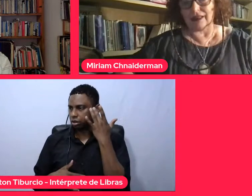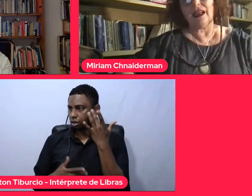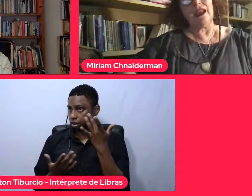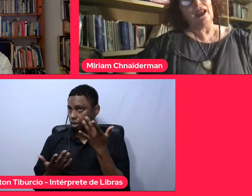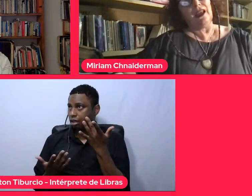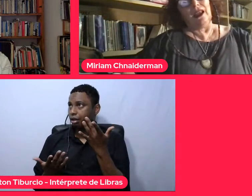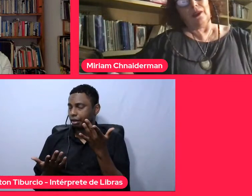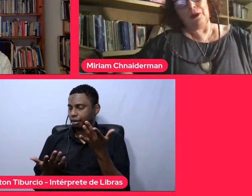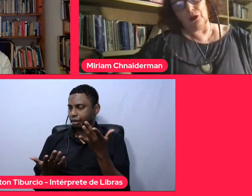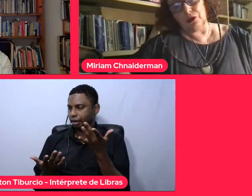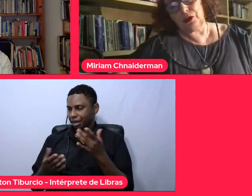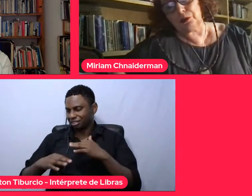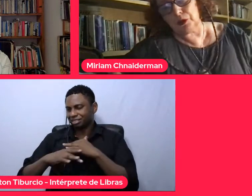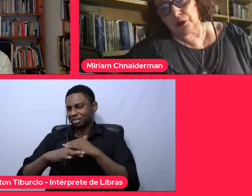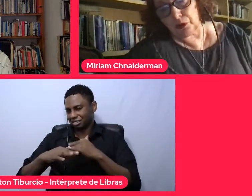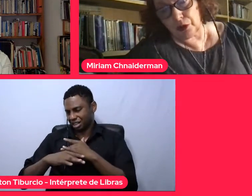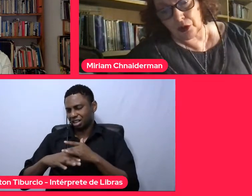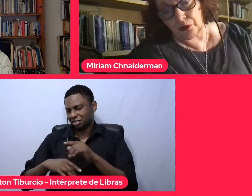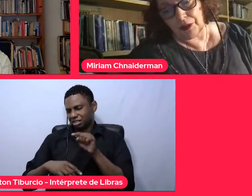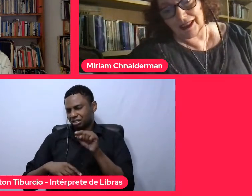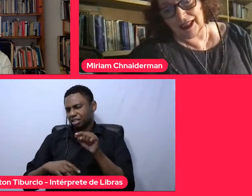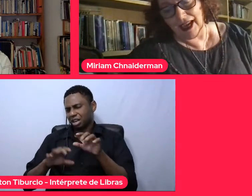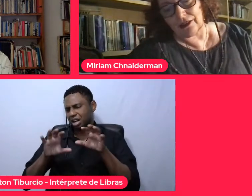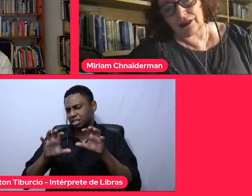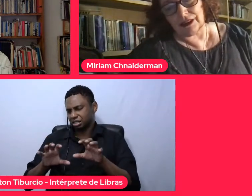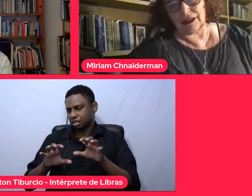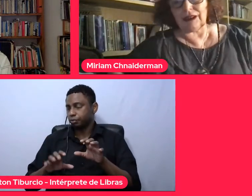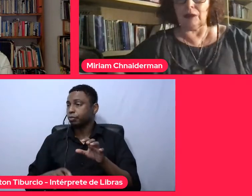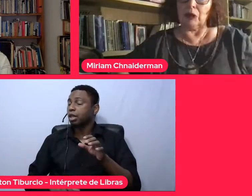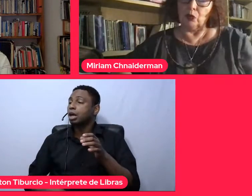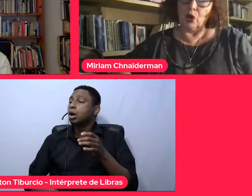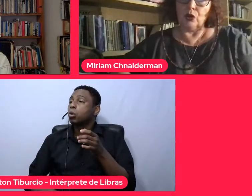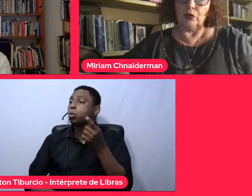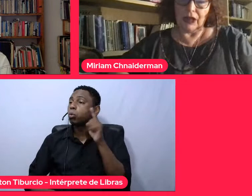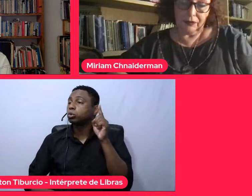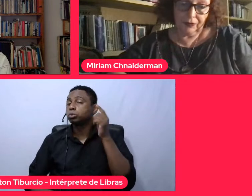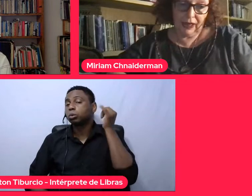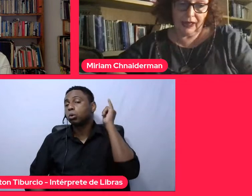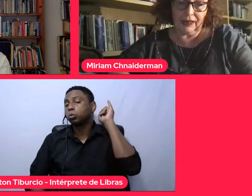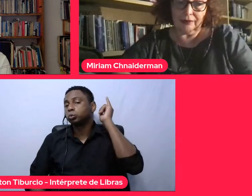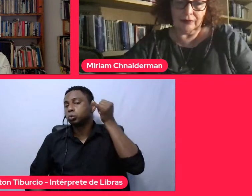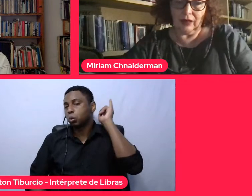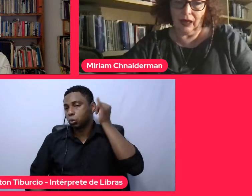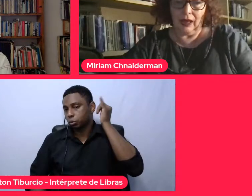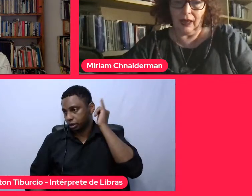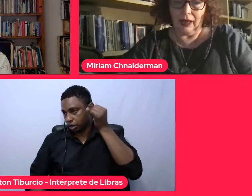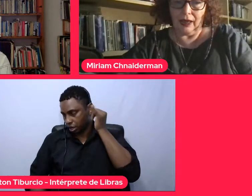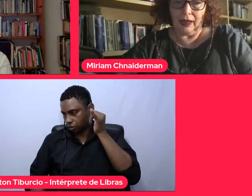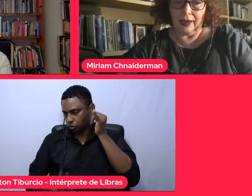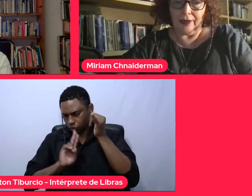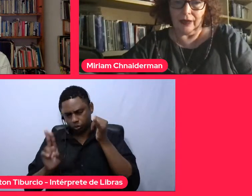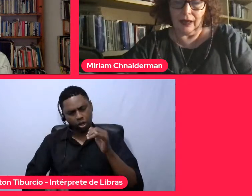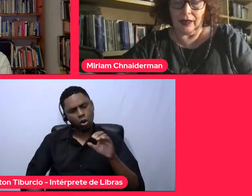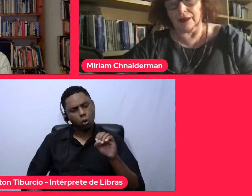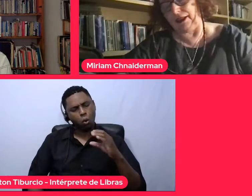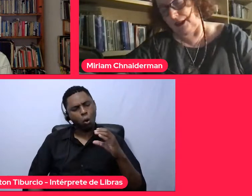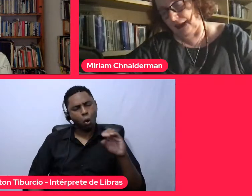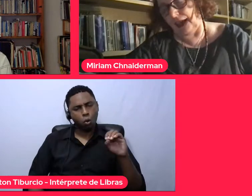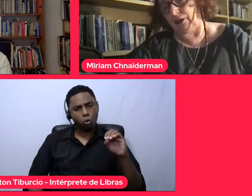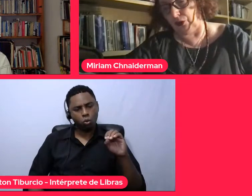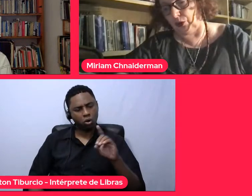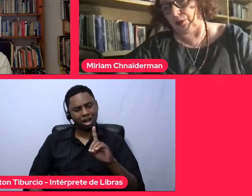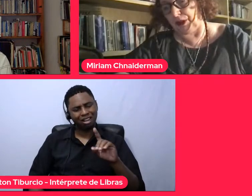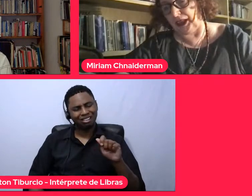cidade, e meu último documentário que se chama O Oco da Fala e